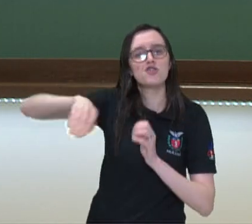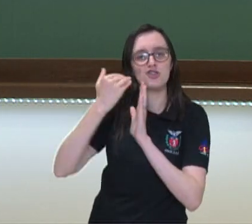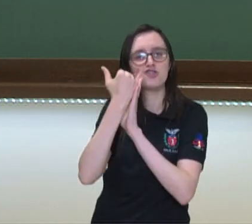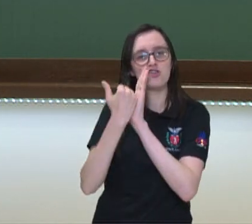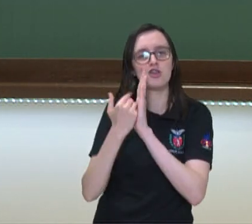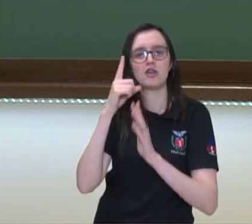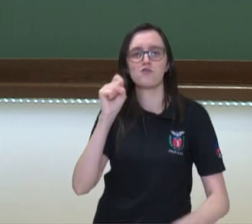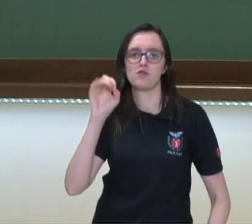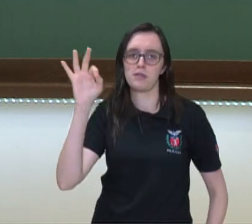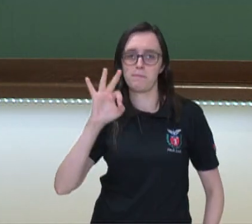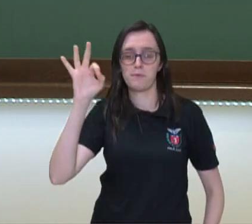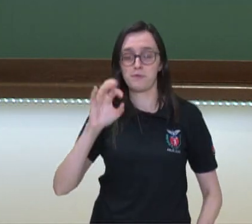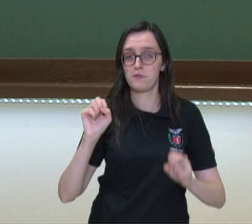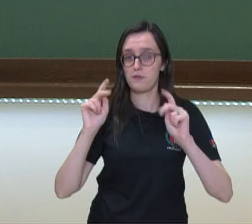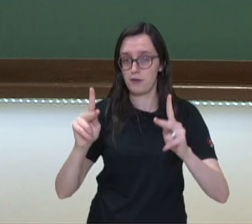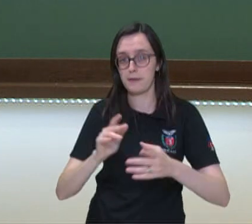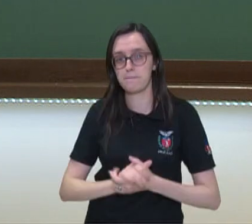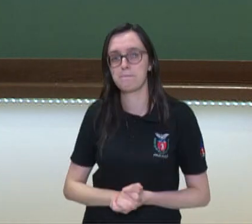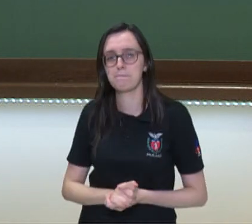18%. Ok?